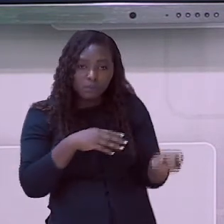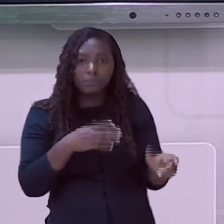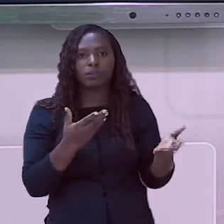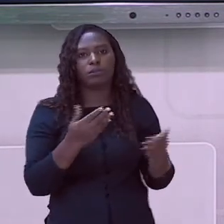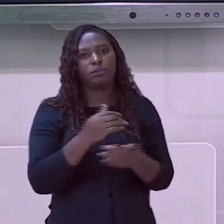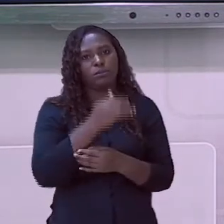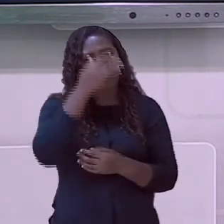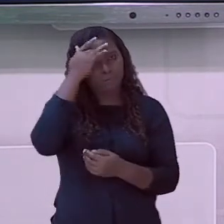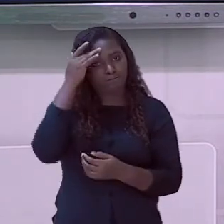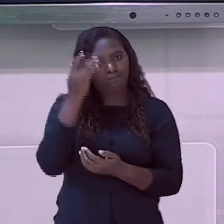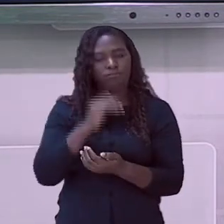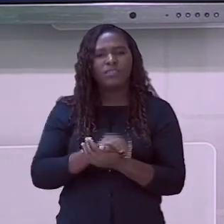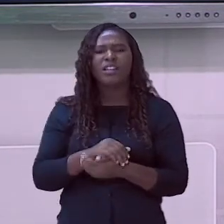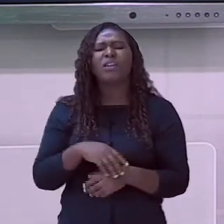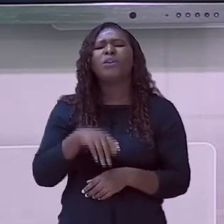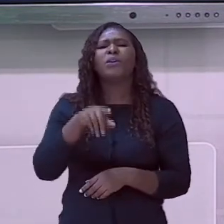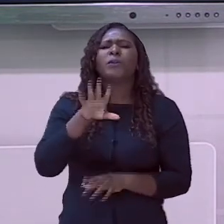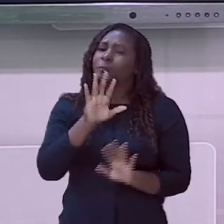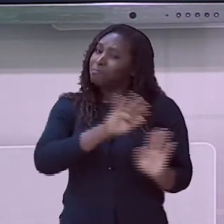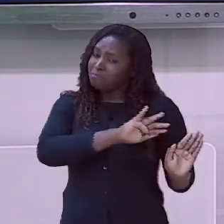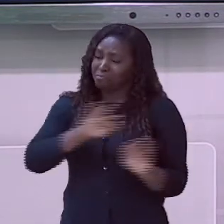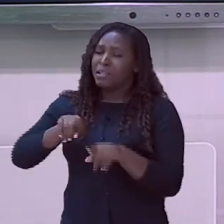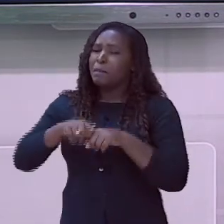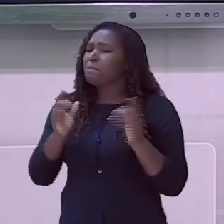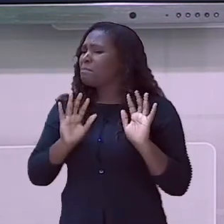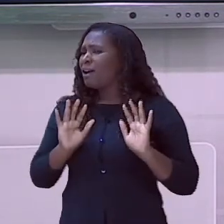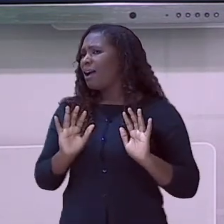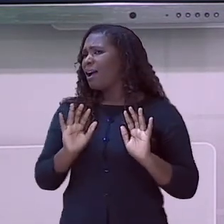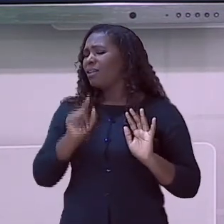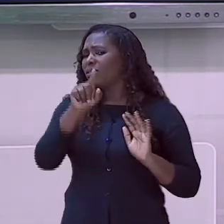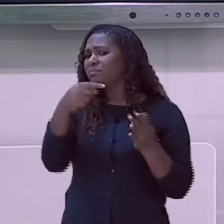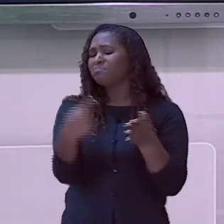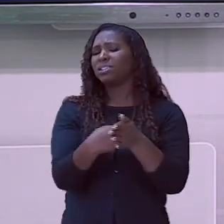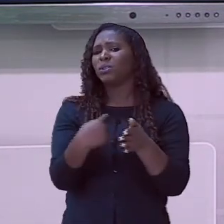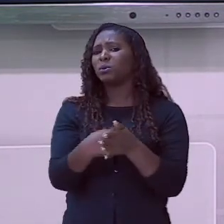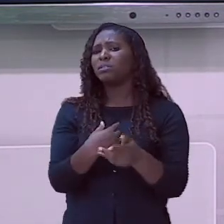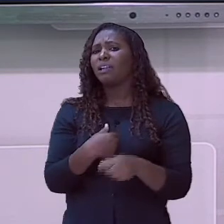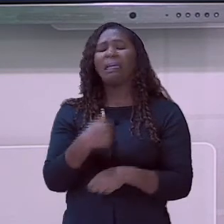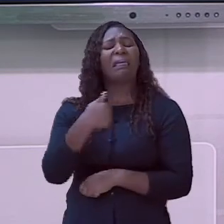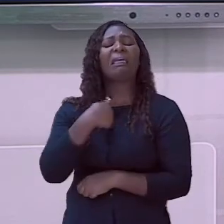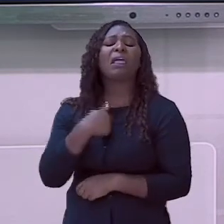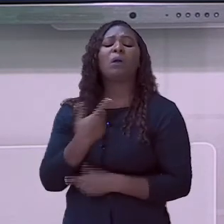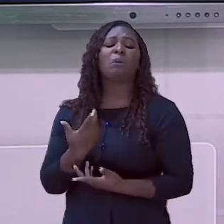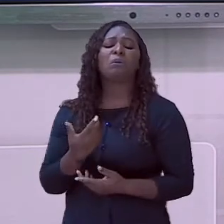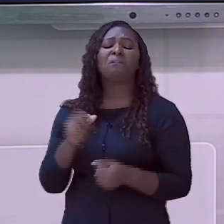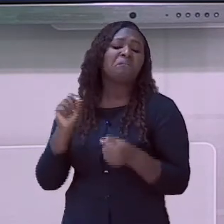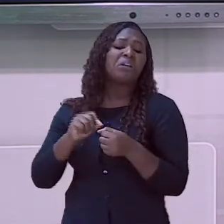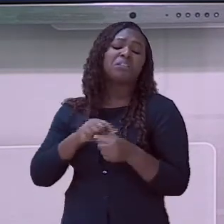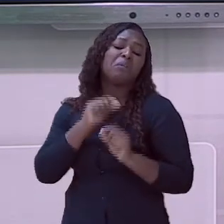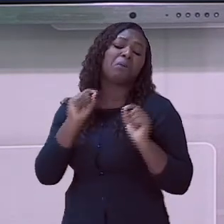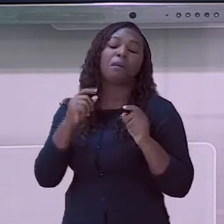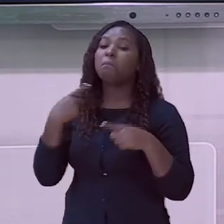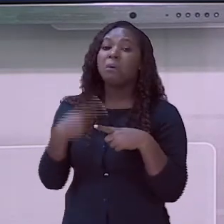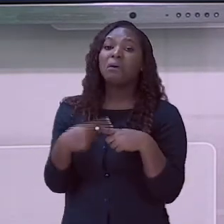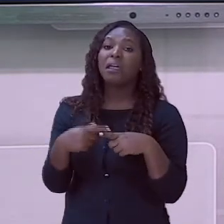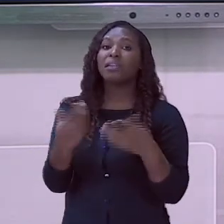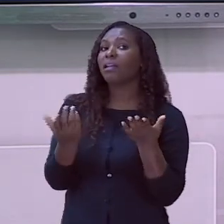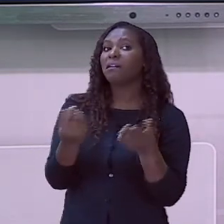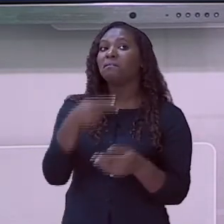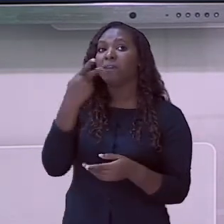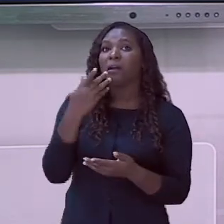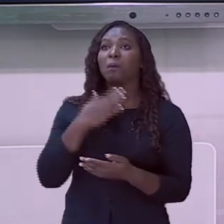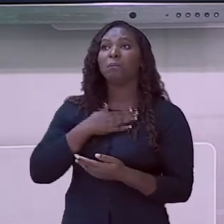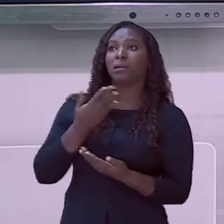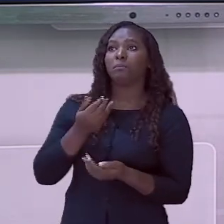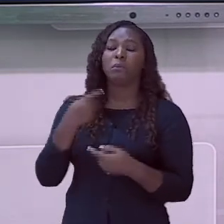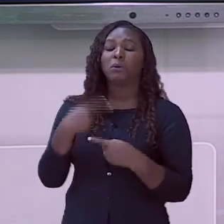e o que eu tenho com isso? Muito. Devemos lutar constantemente pela